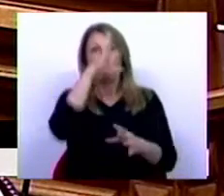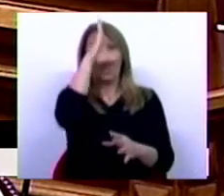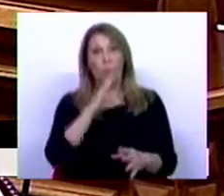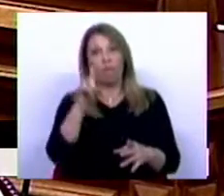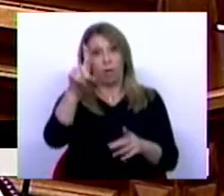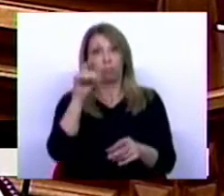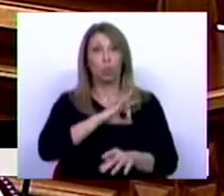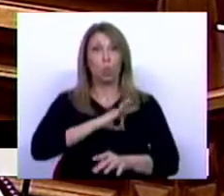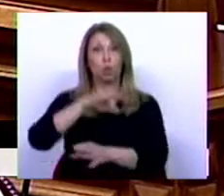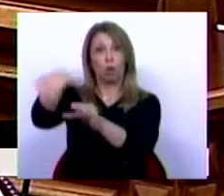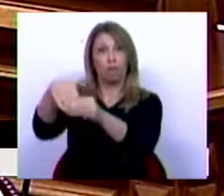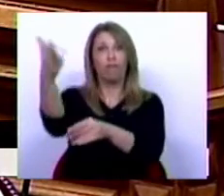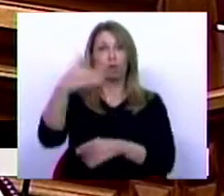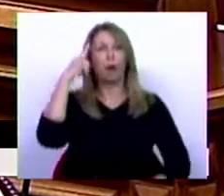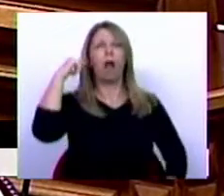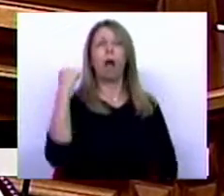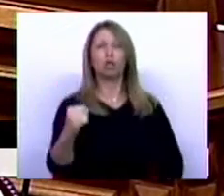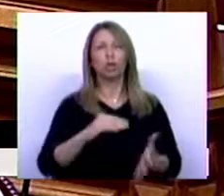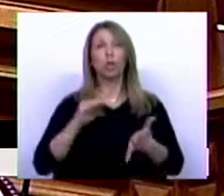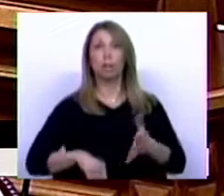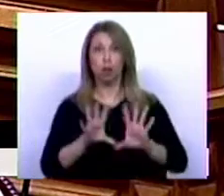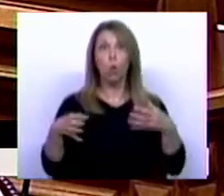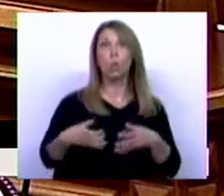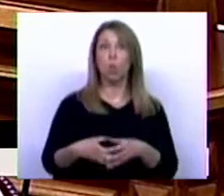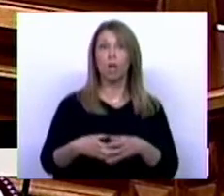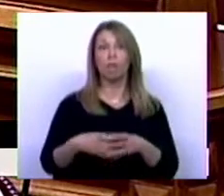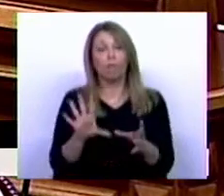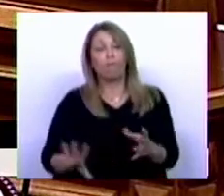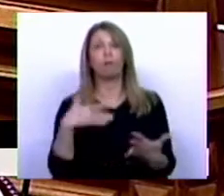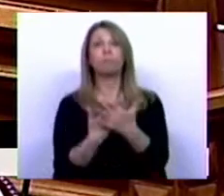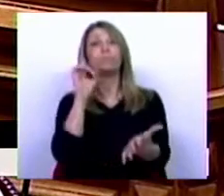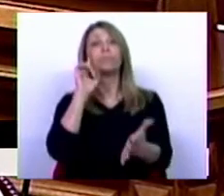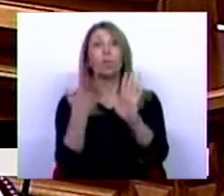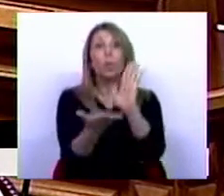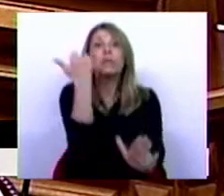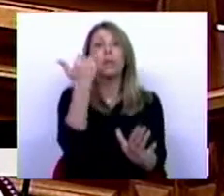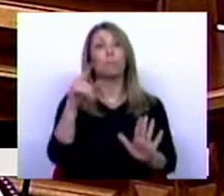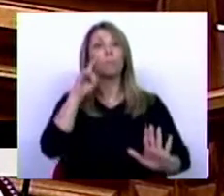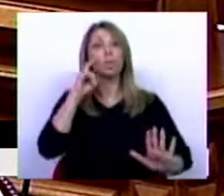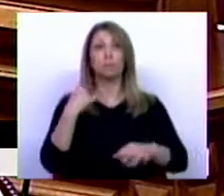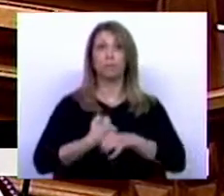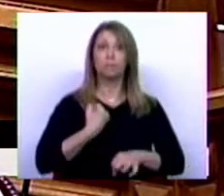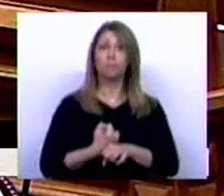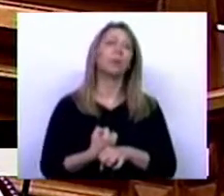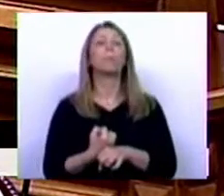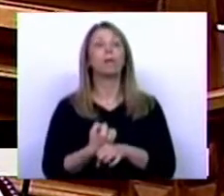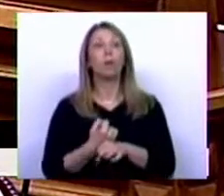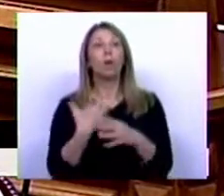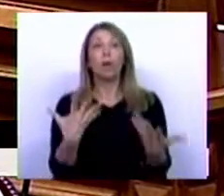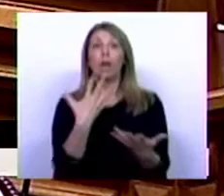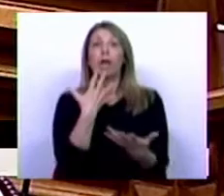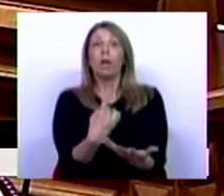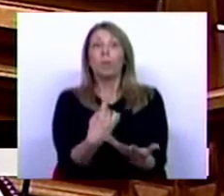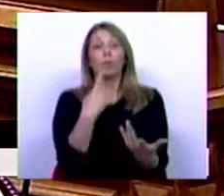ataque à contratação coletiva foi uma das formas de promover a desvalorização da proteção do trabalho, de individualizar as relações